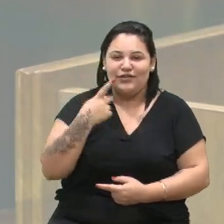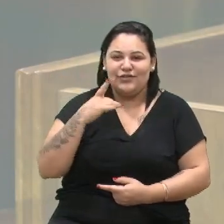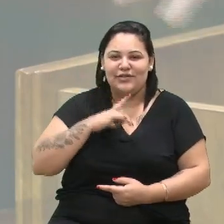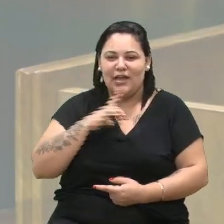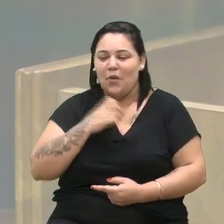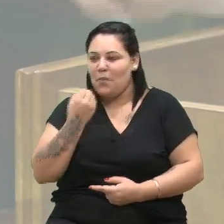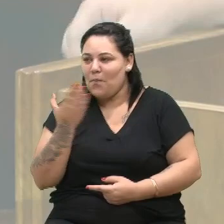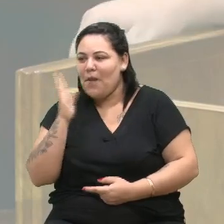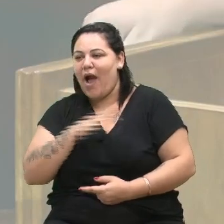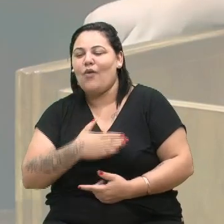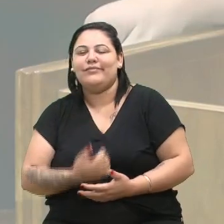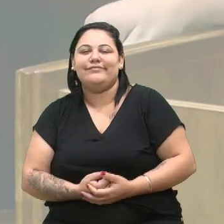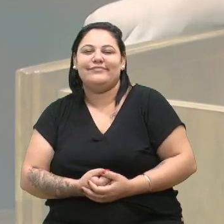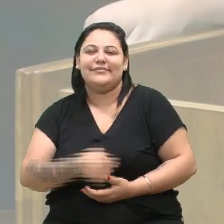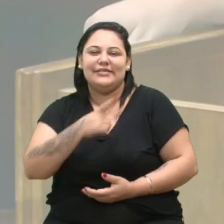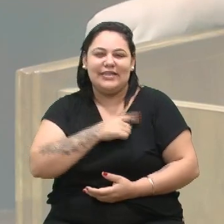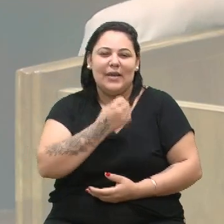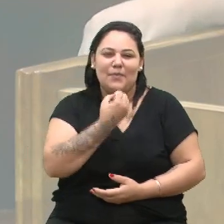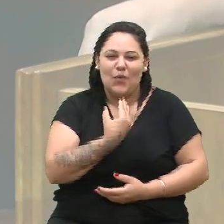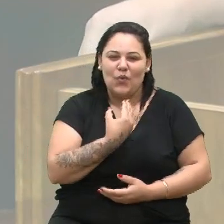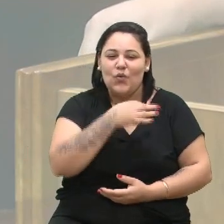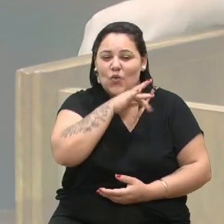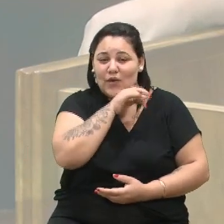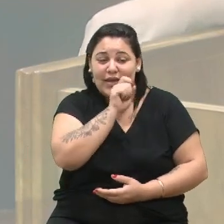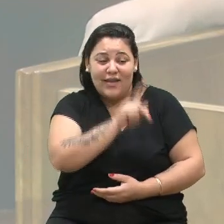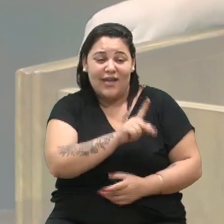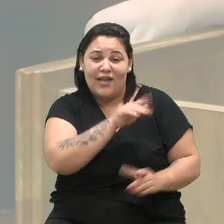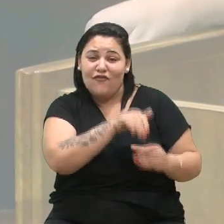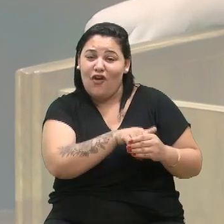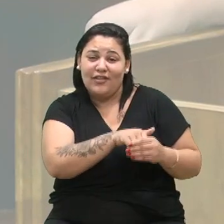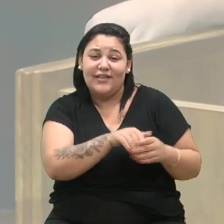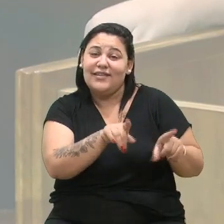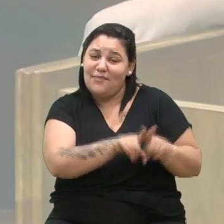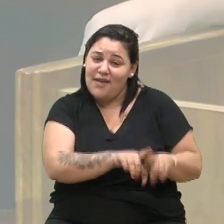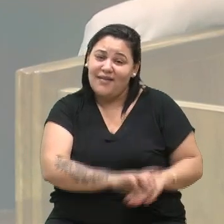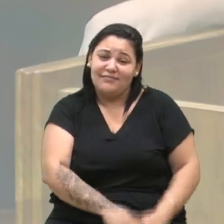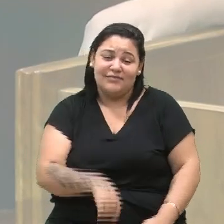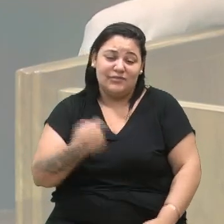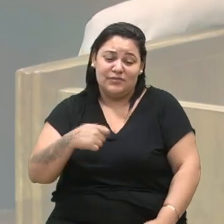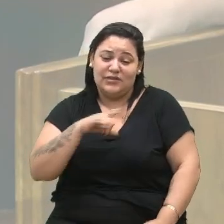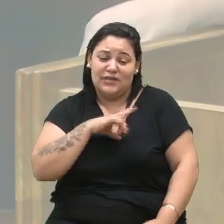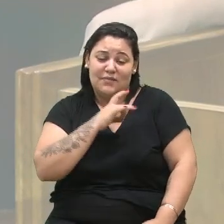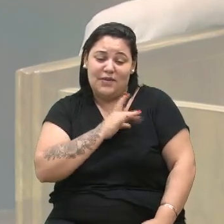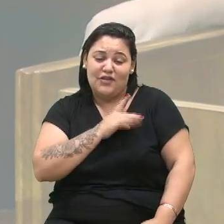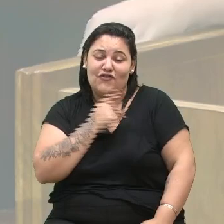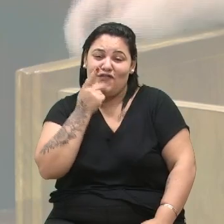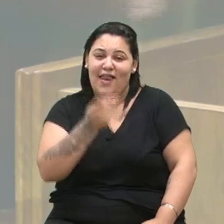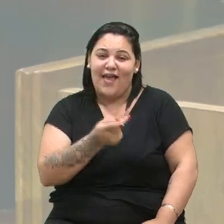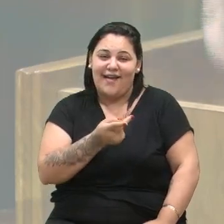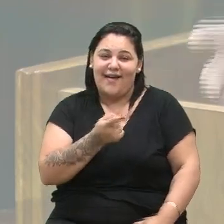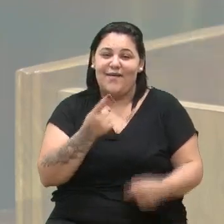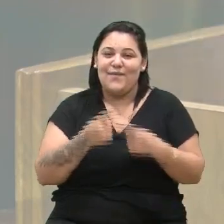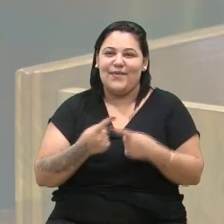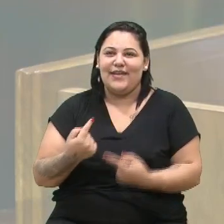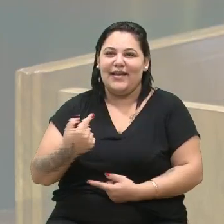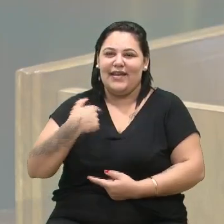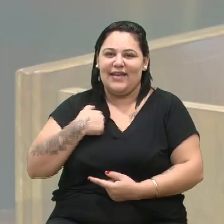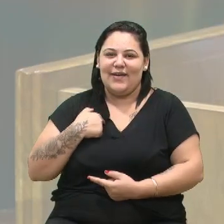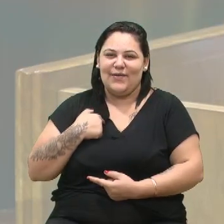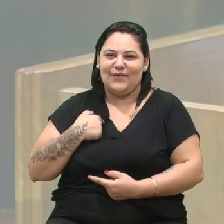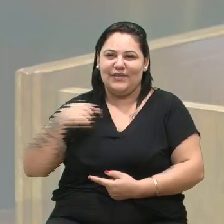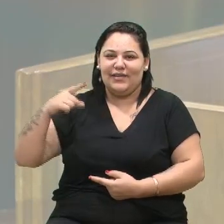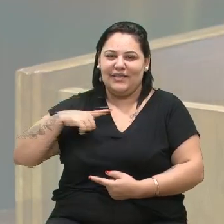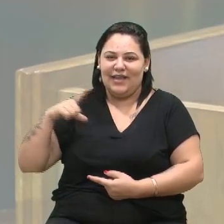eleitor e tem o mau eleitor. E não tem que ter medo de falar. Porque eu sou muito... Eu recebo muitas